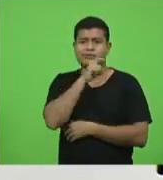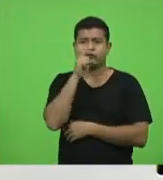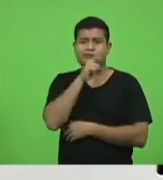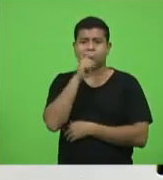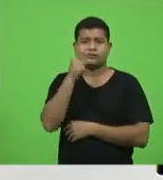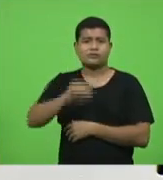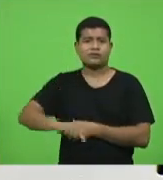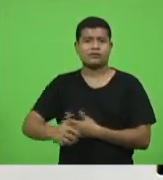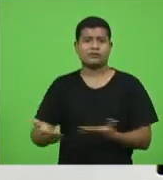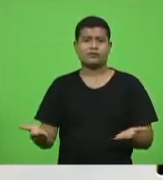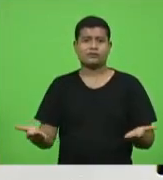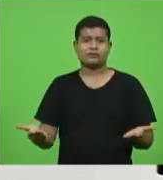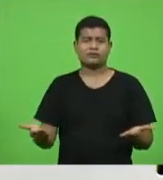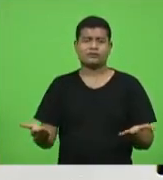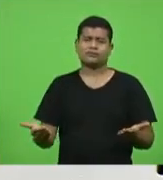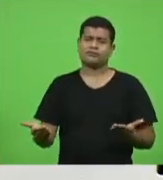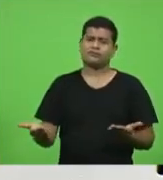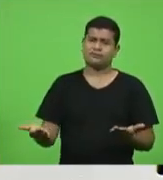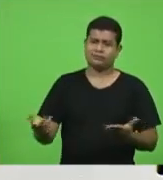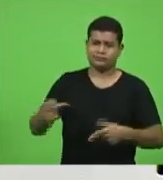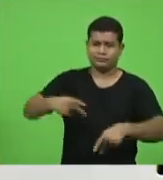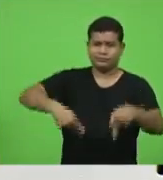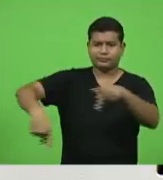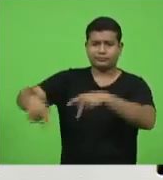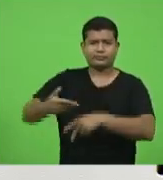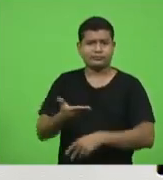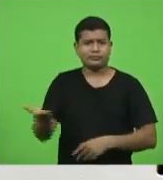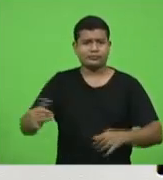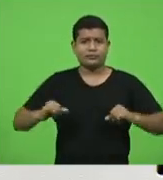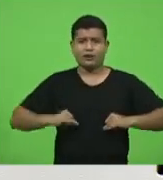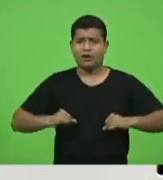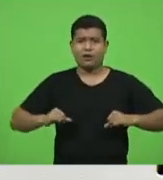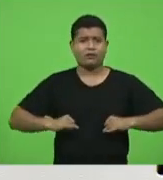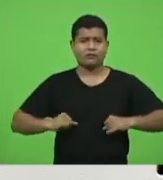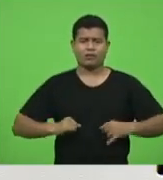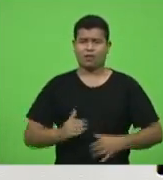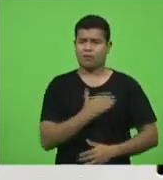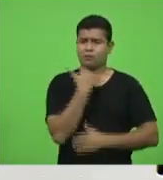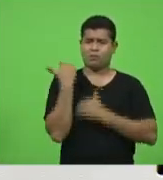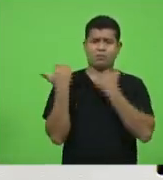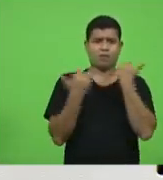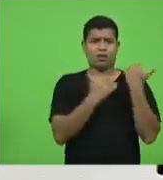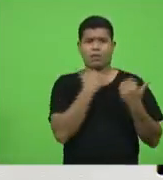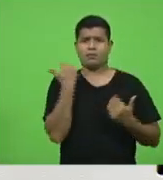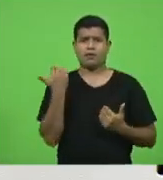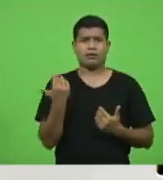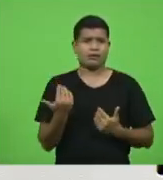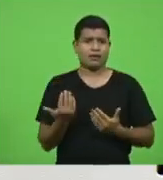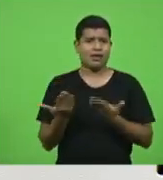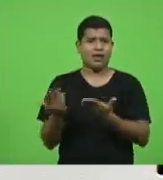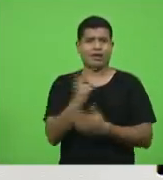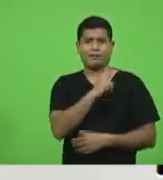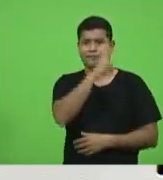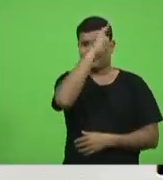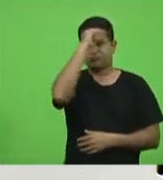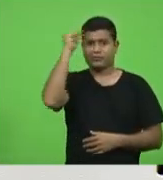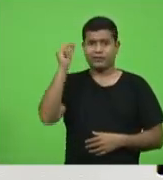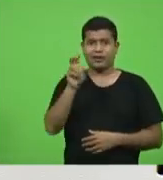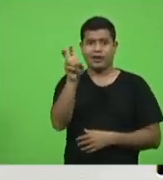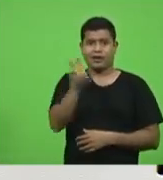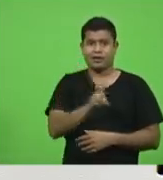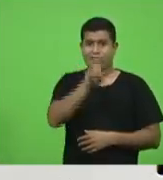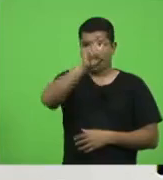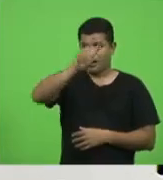o povo sofrendo morrendo aí o prefeito de Xancherê vai numa